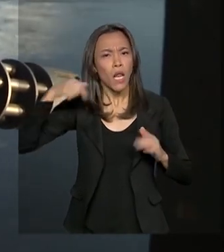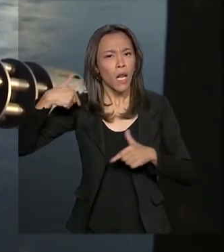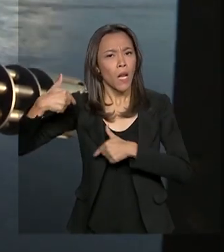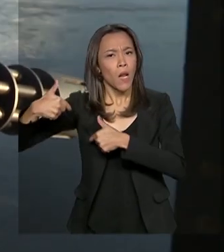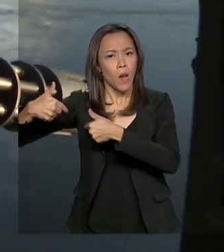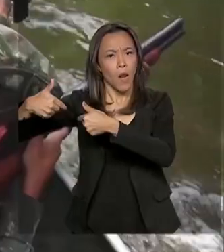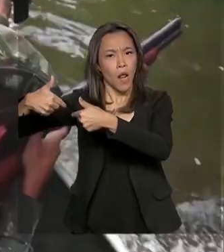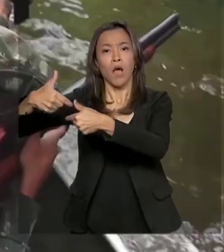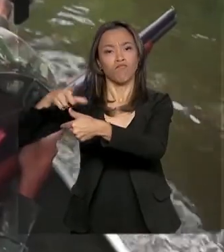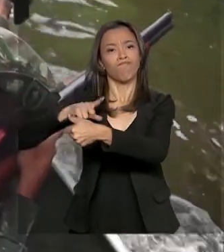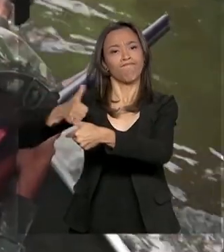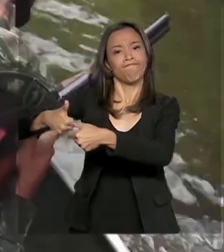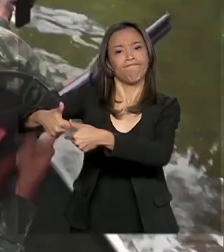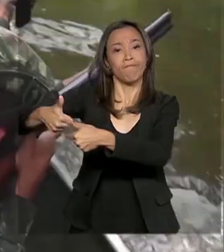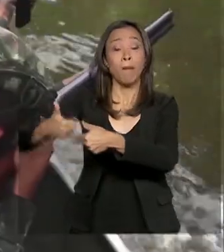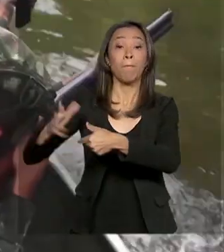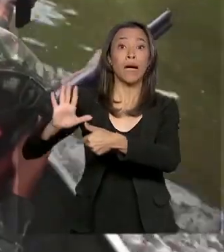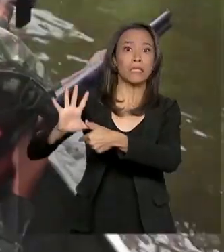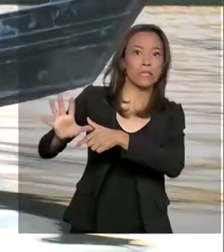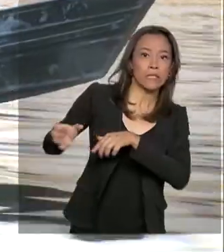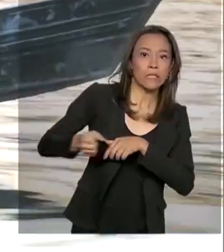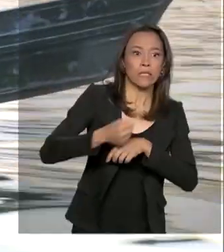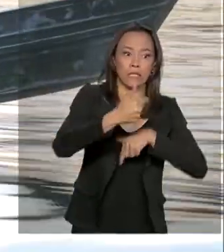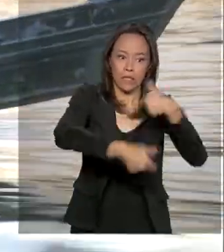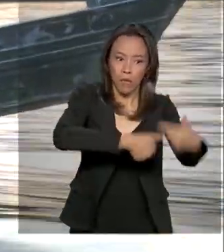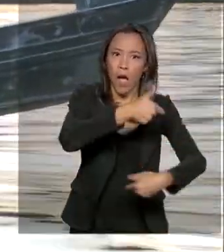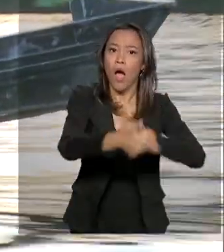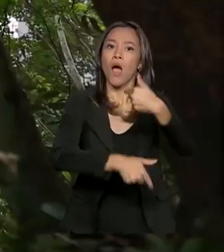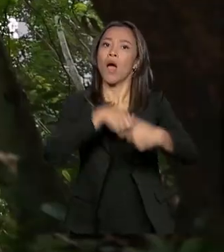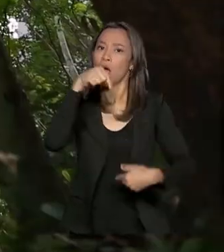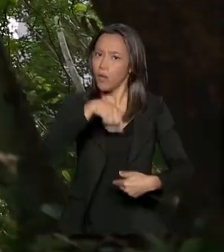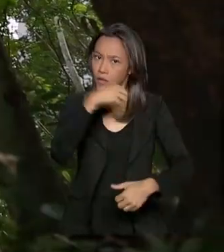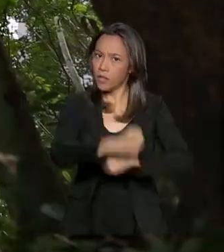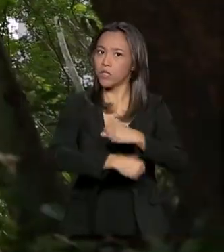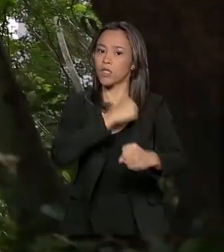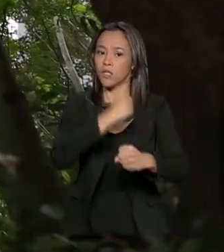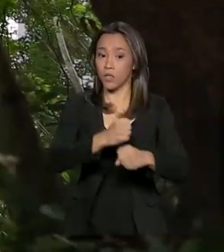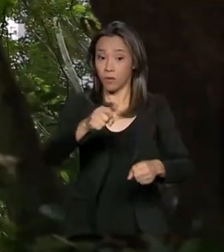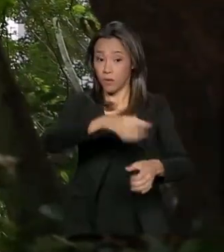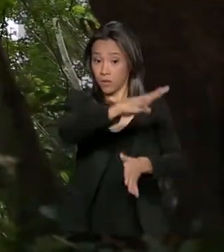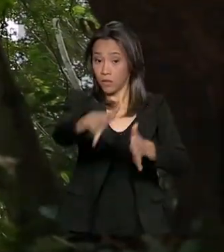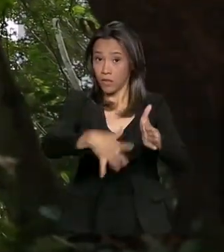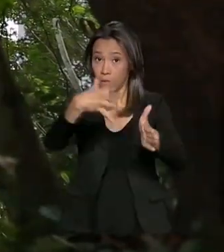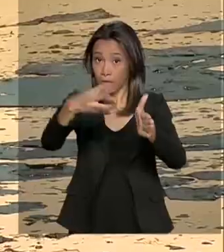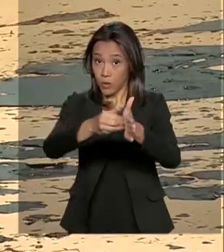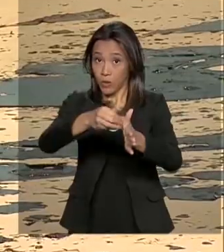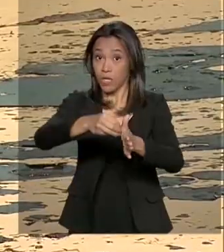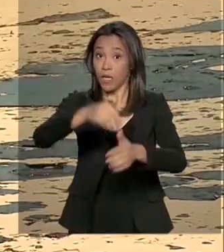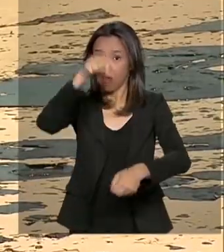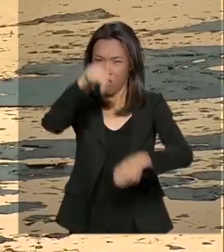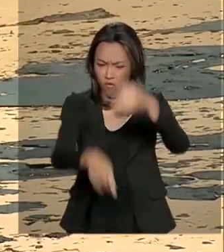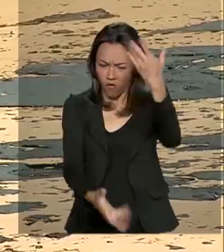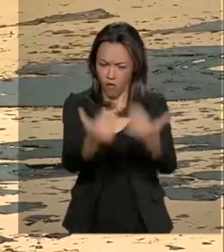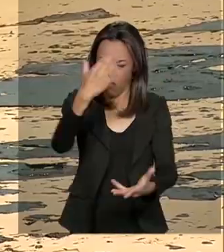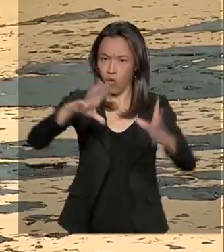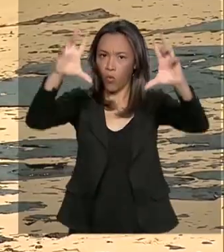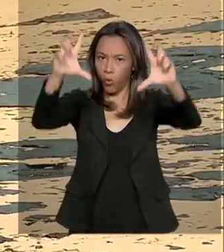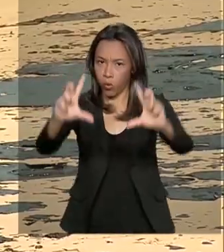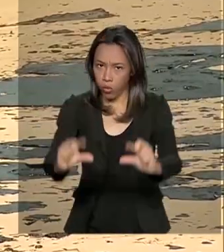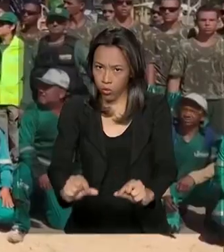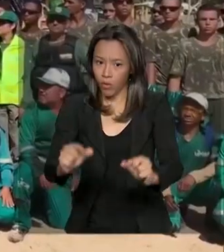os militares das Forças Armadas tiveram bastante trabalho neste ano. Na Amazônia, apagaram incêndio. No mar,